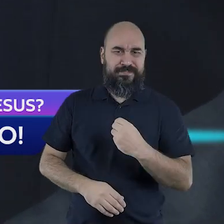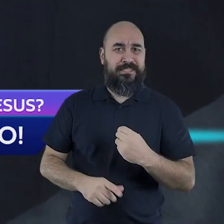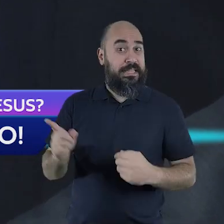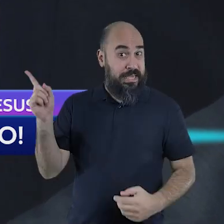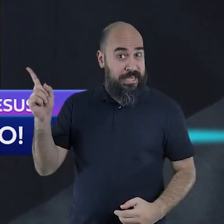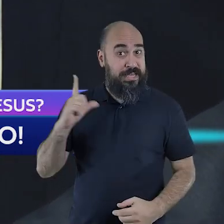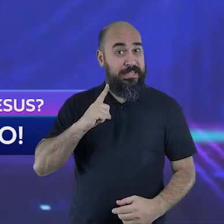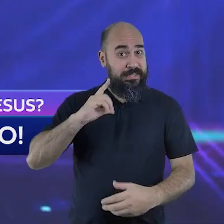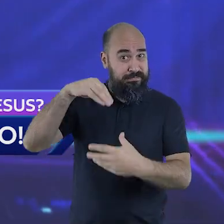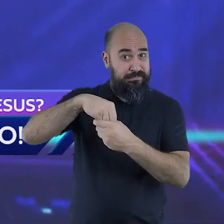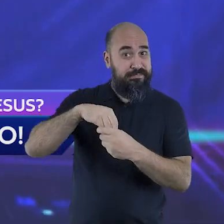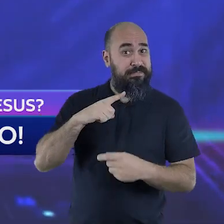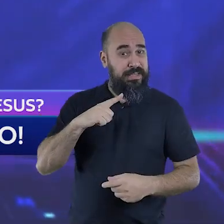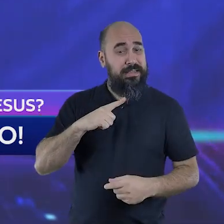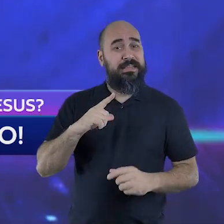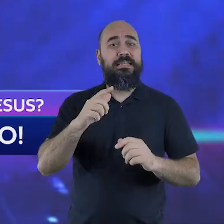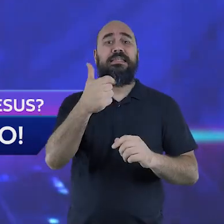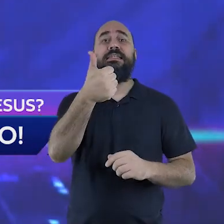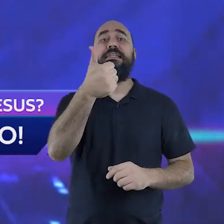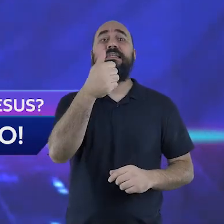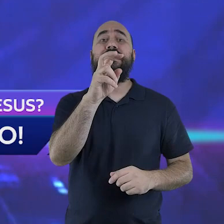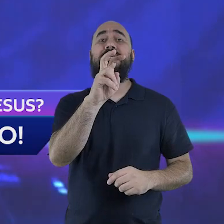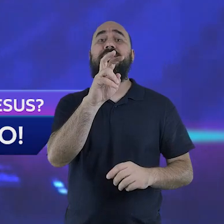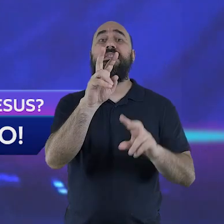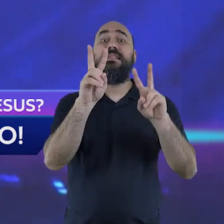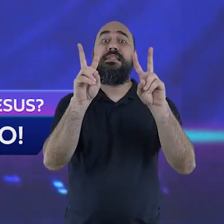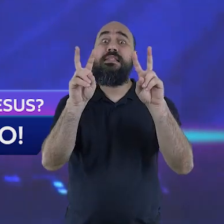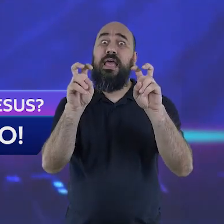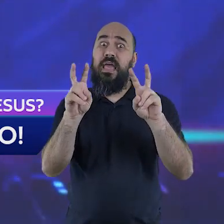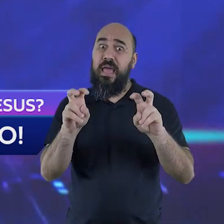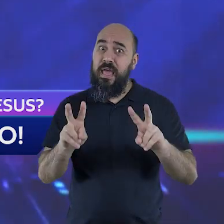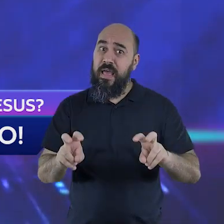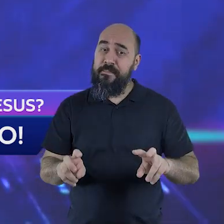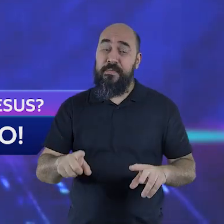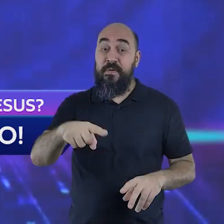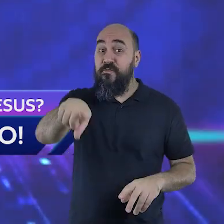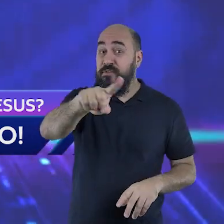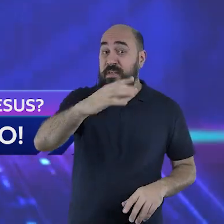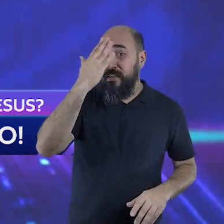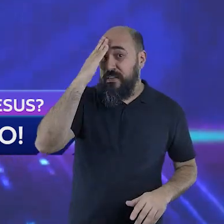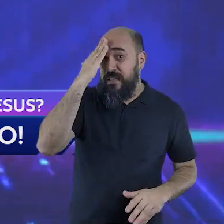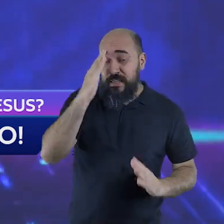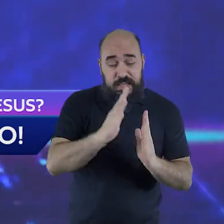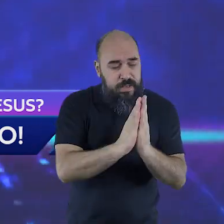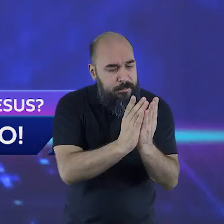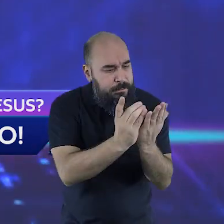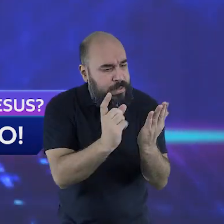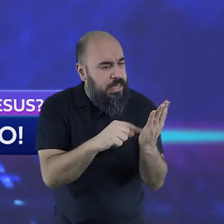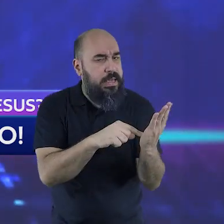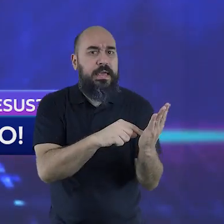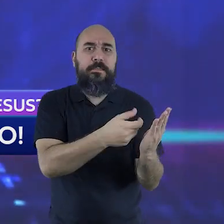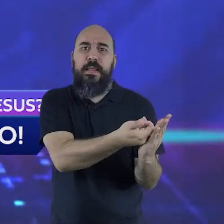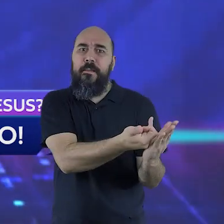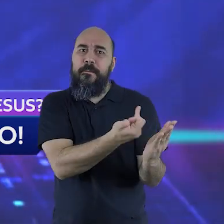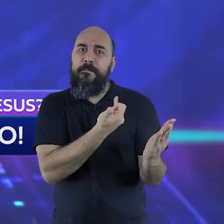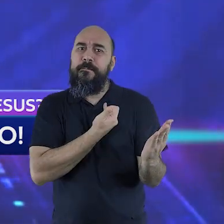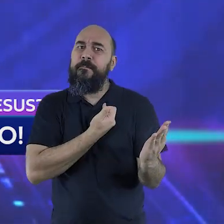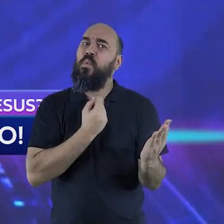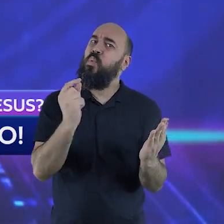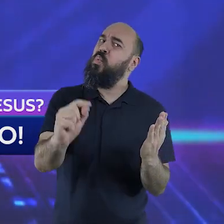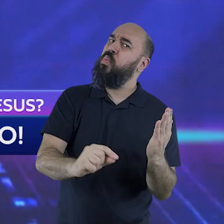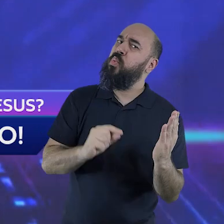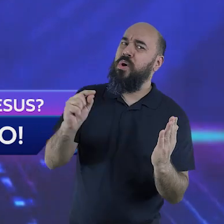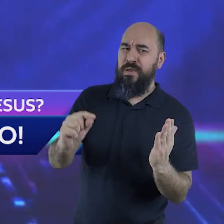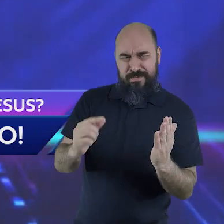você entenda e compreenda exatamente a mensagem de Deus para todos nós, seres humanos, nesses momentos